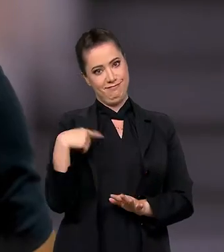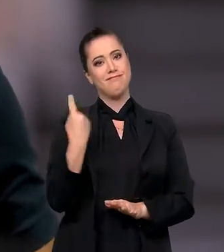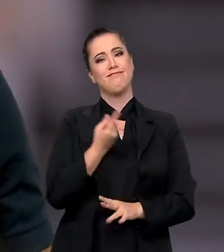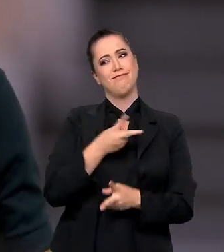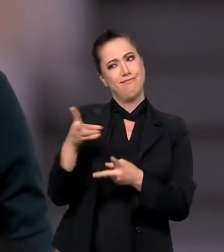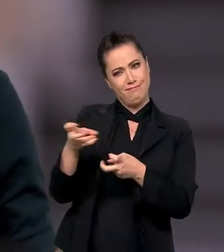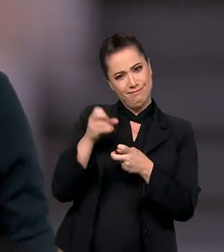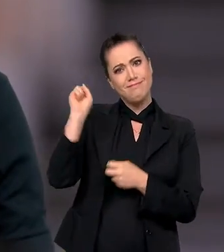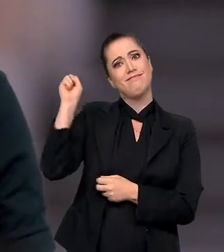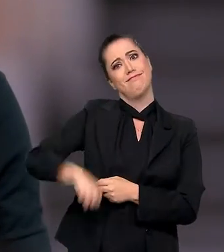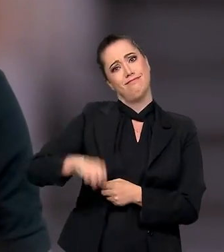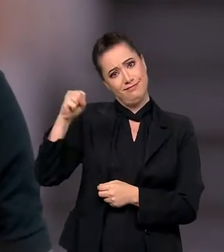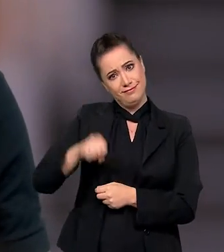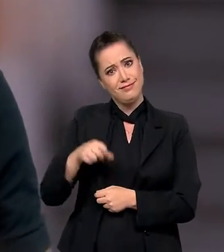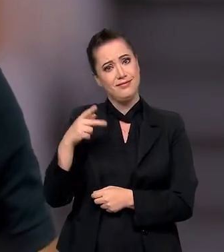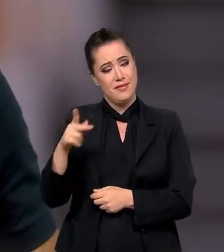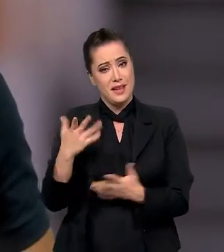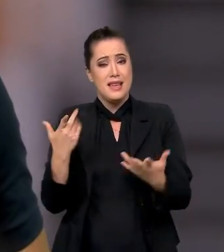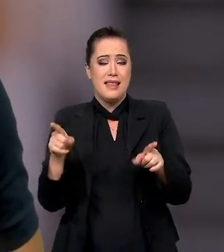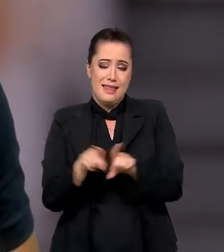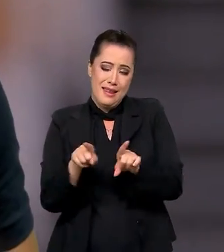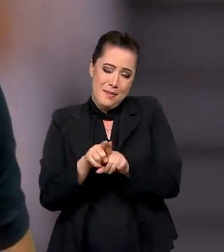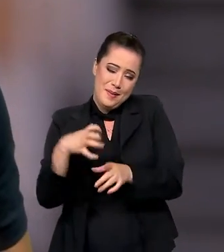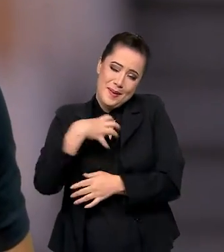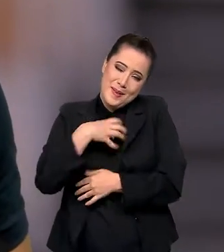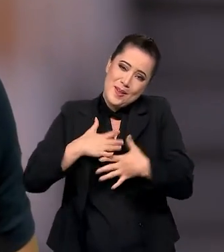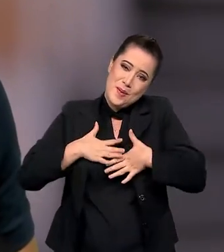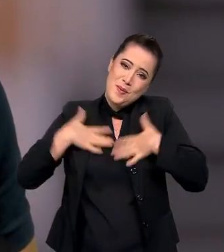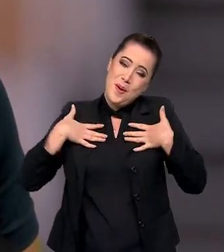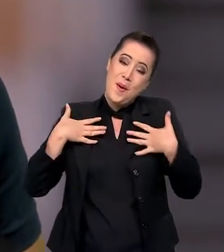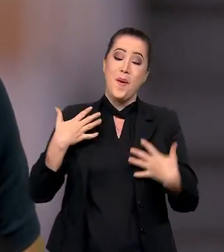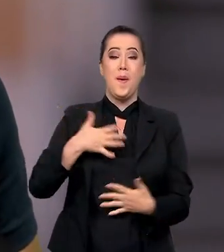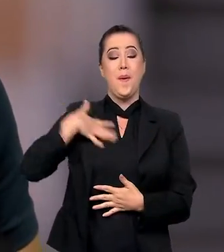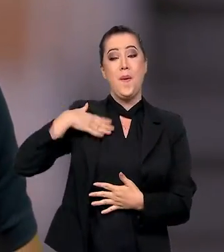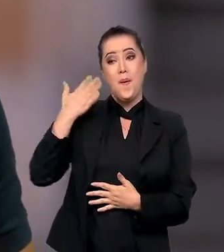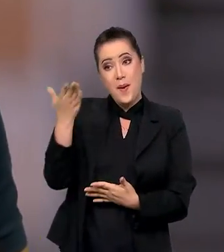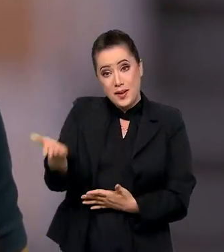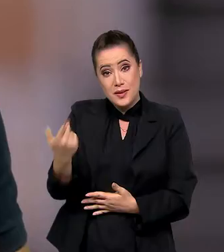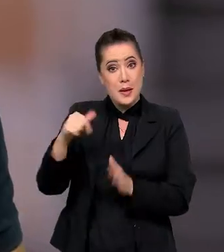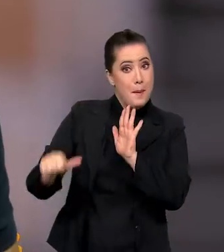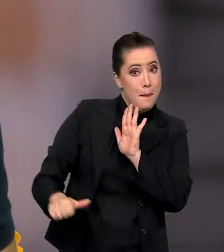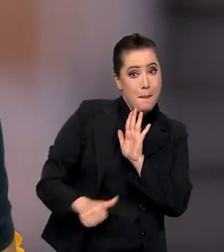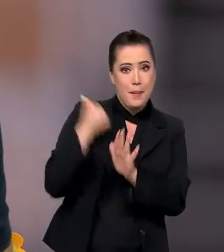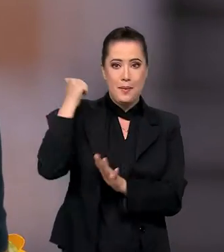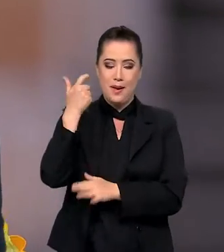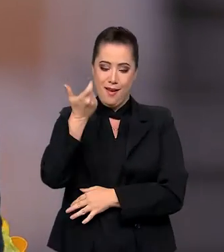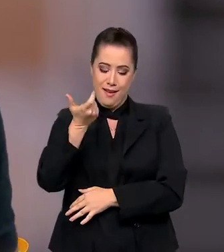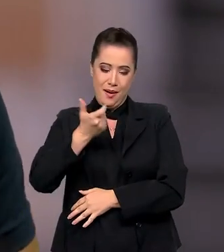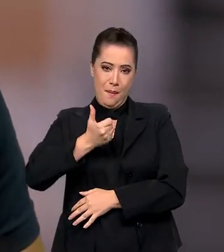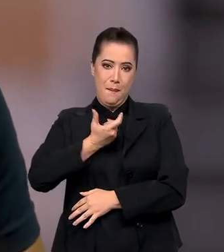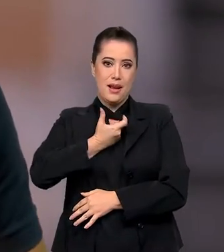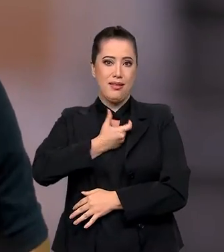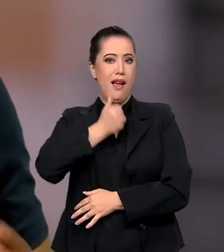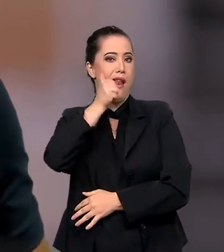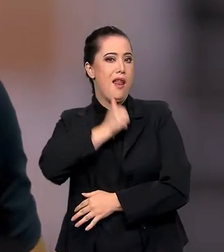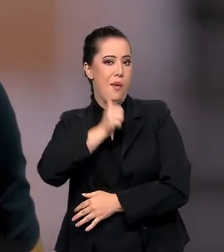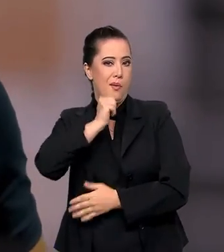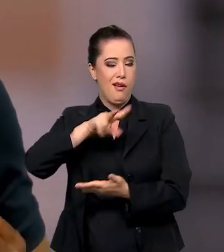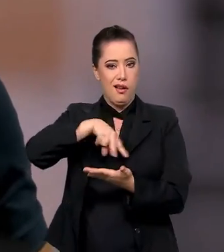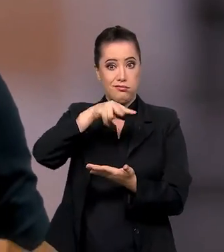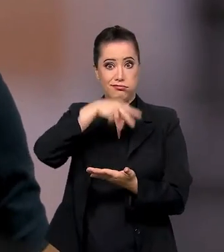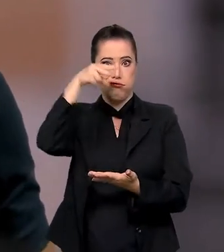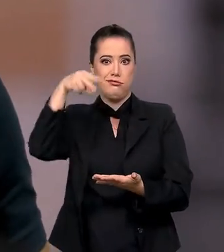Rebeca, alguma noção a gente tem sim, viu? E também muito orgulho de você. Você é a primeira medalhista olímpica da